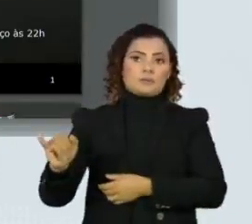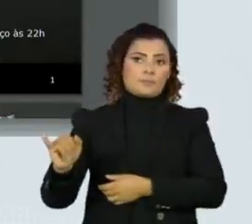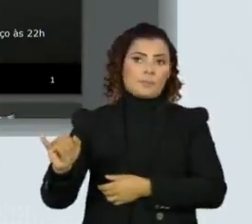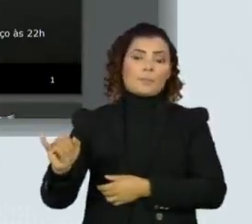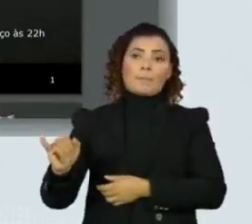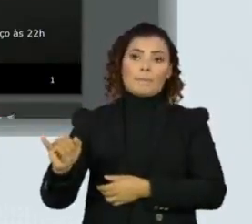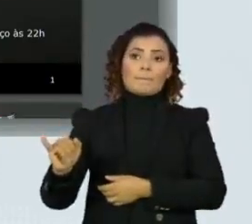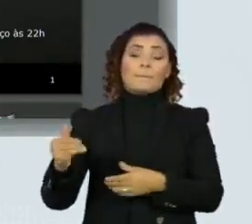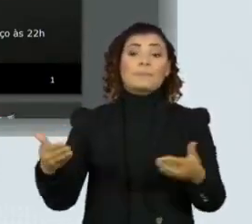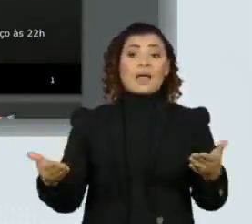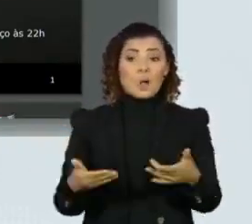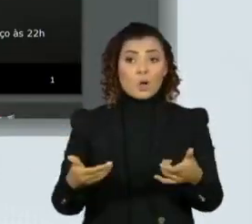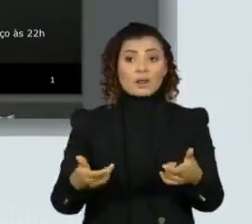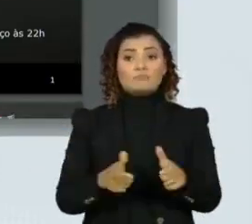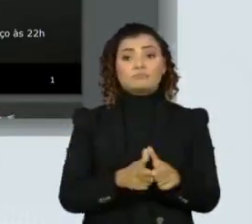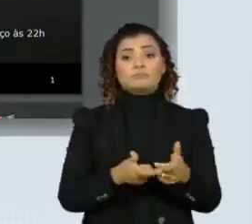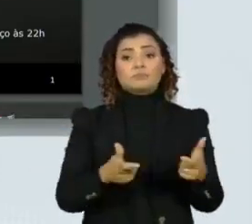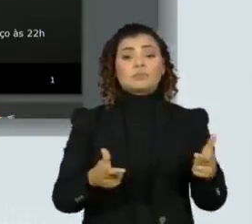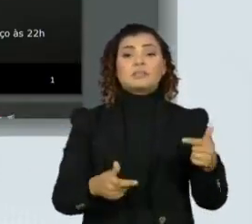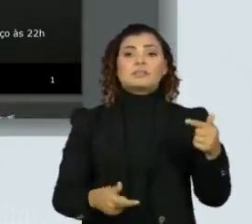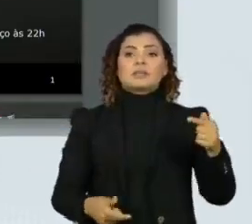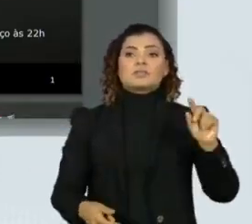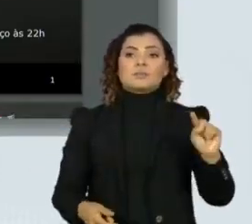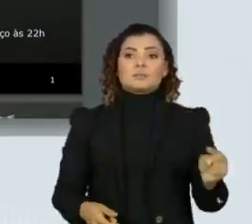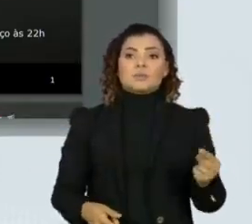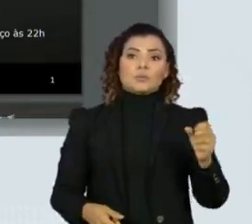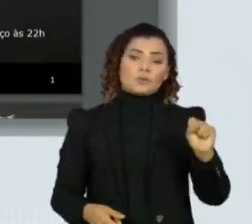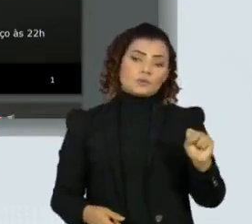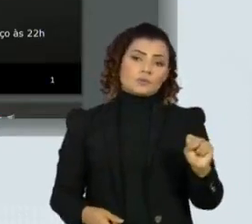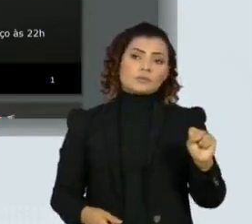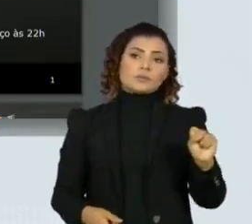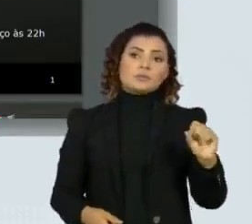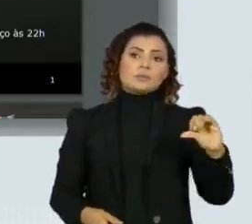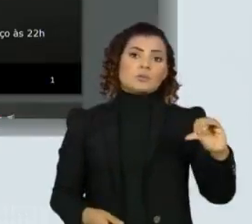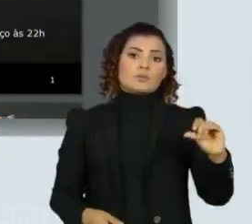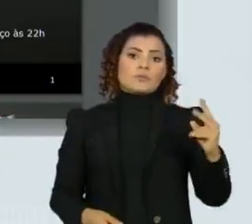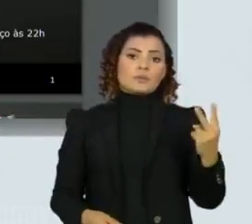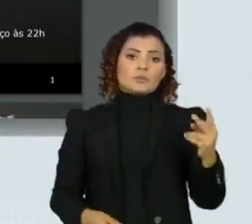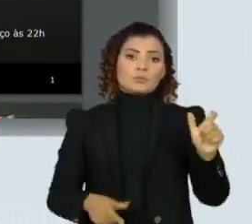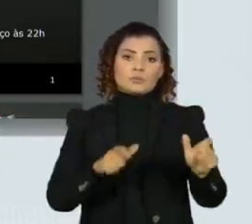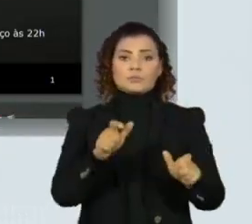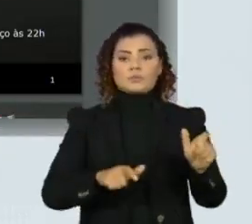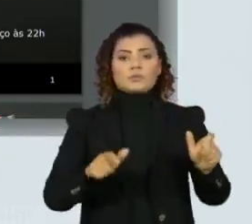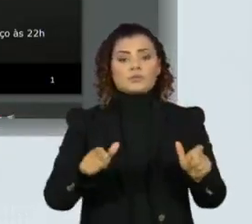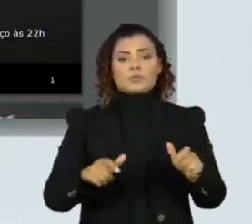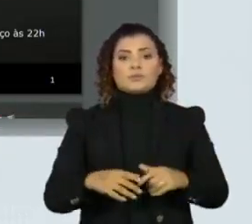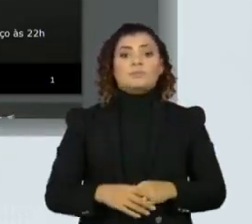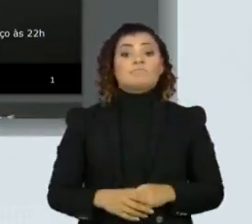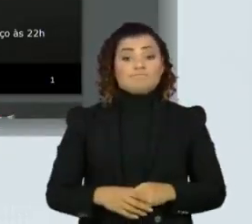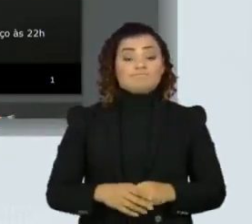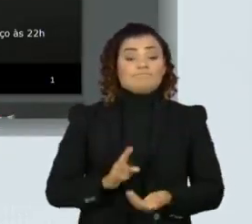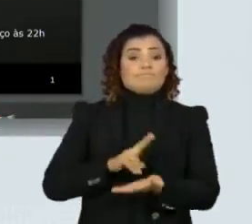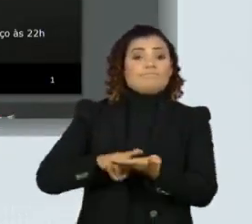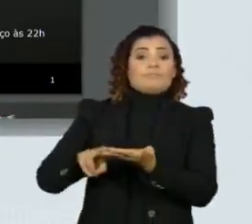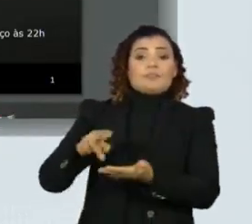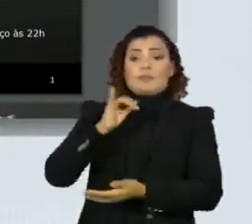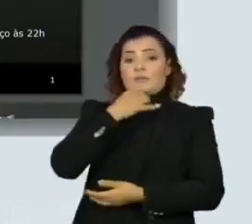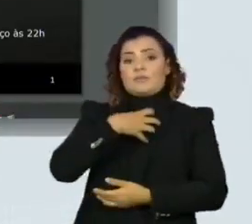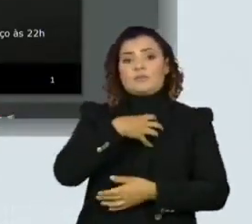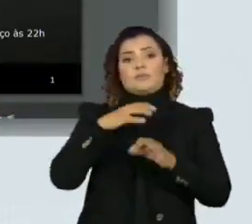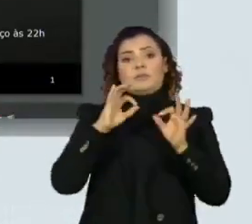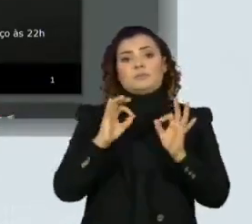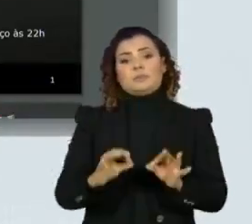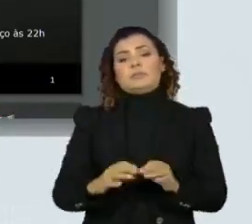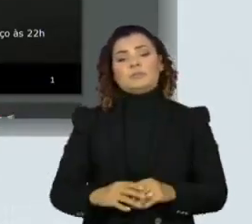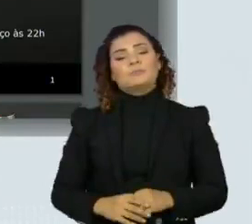para 7.892 pessoas. Infelizmente, nós